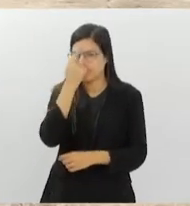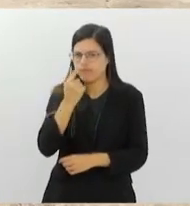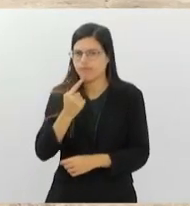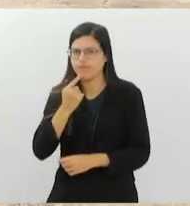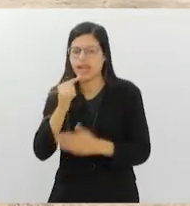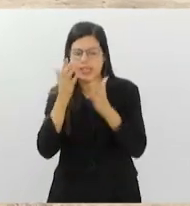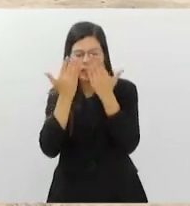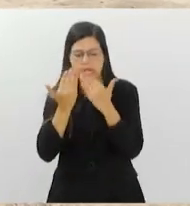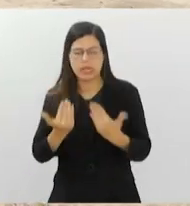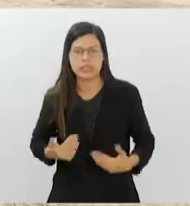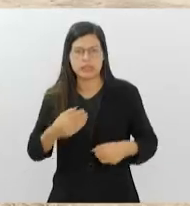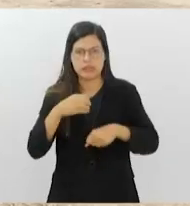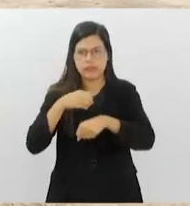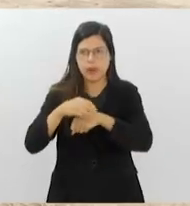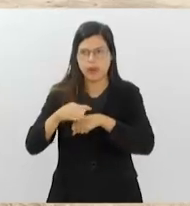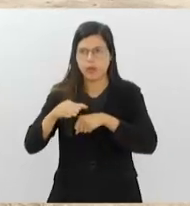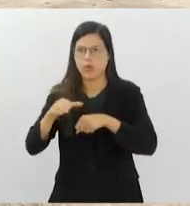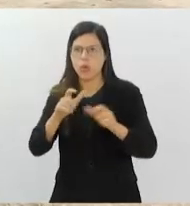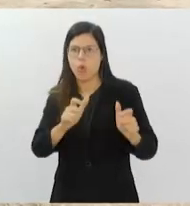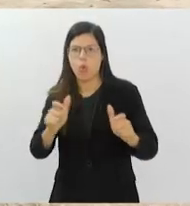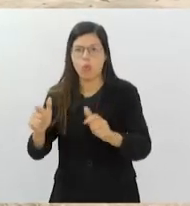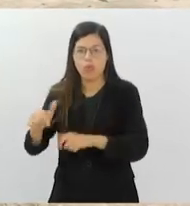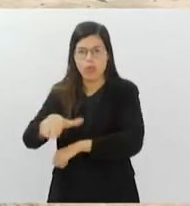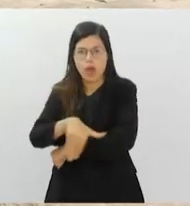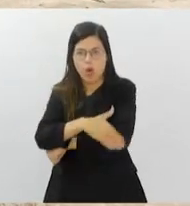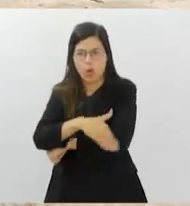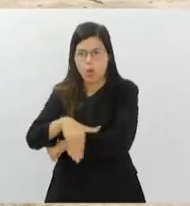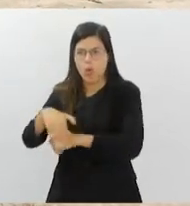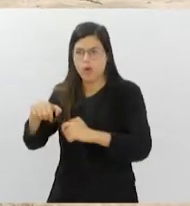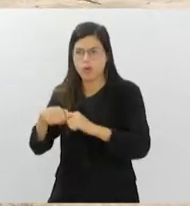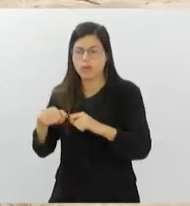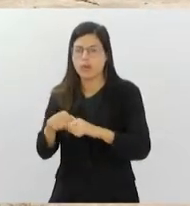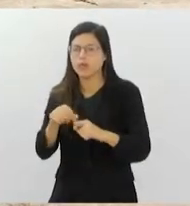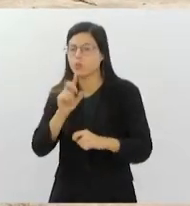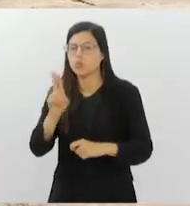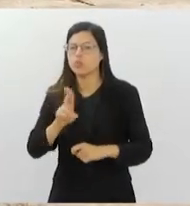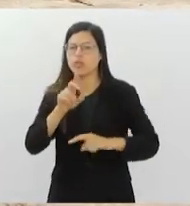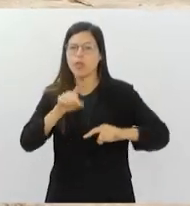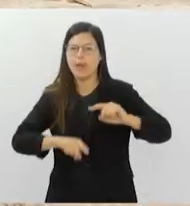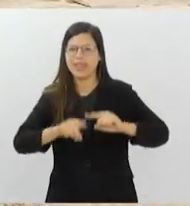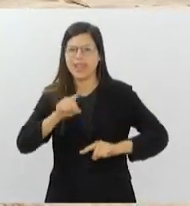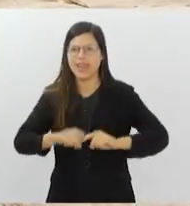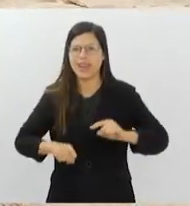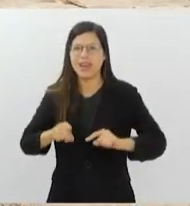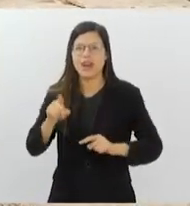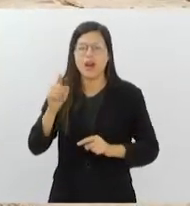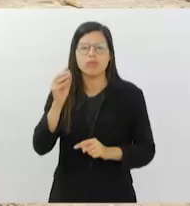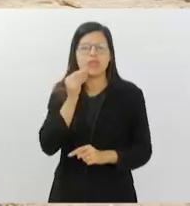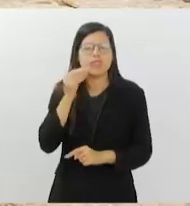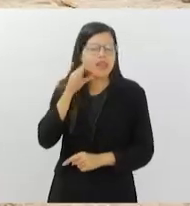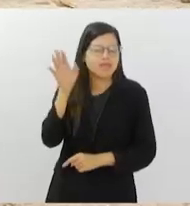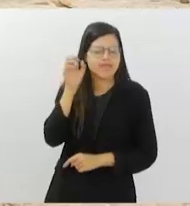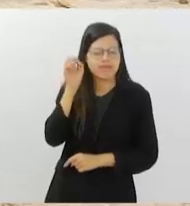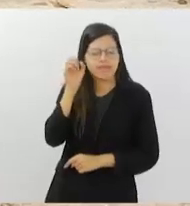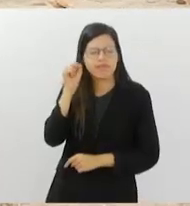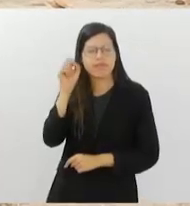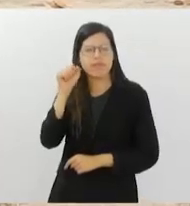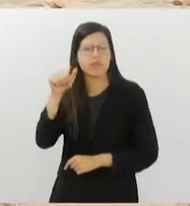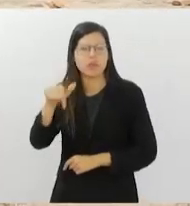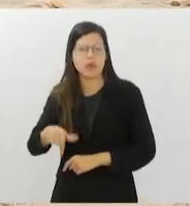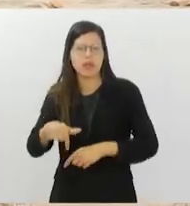sondagens feitas rua por rua pelo geofone, um instrumento utilizado para escutar ruídos no subsolo e,